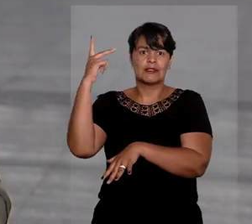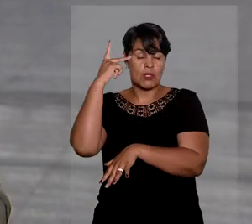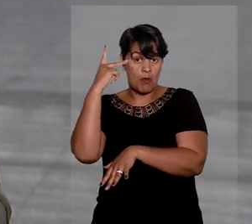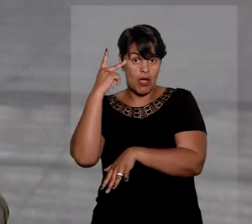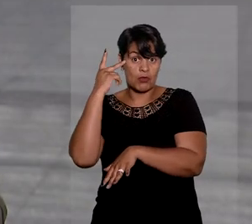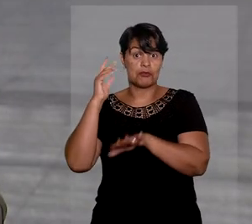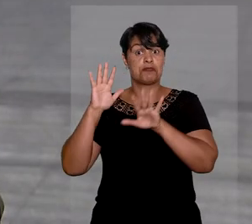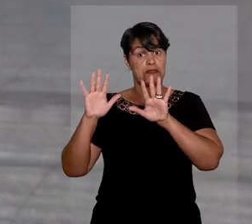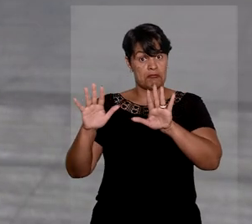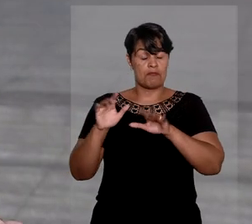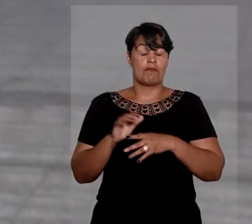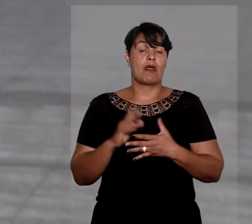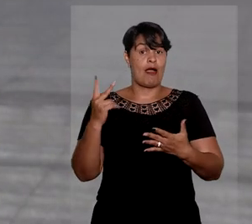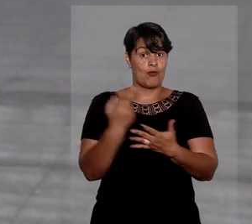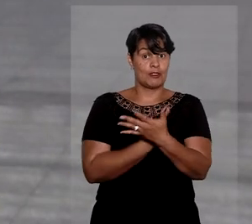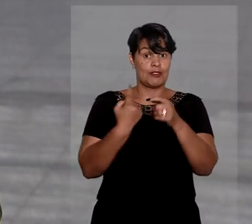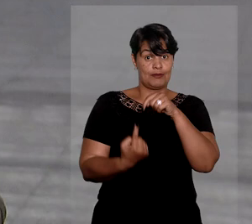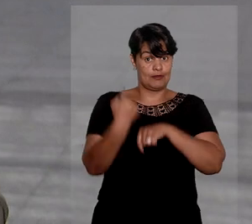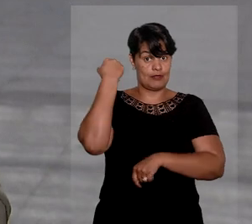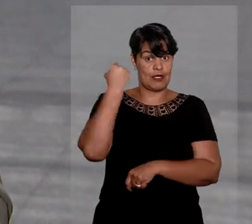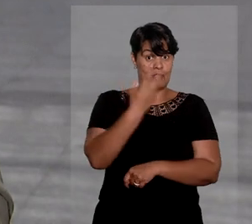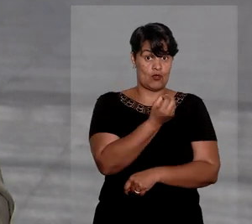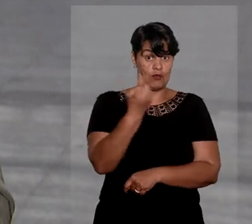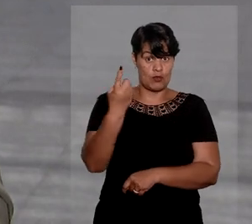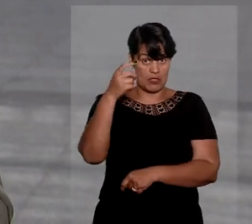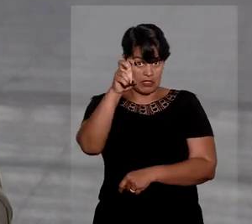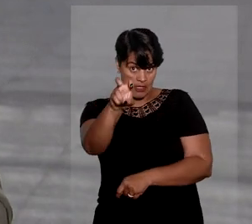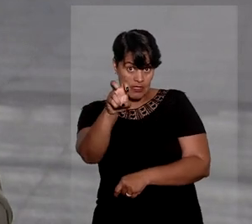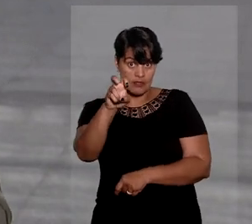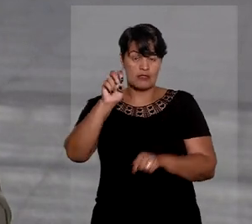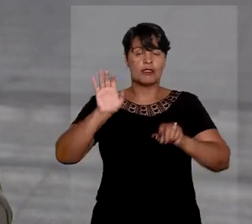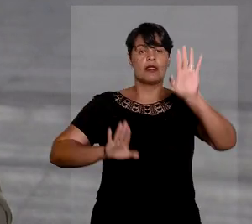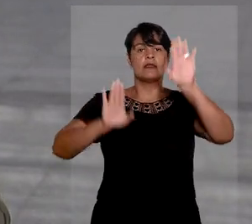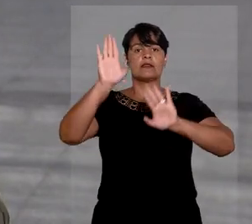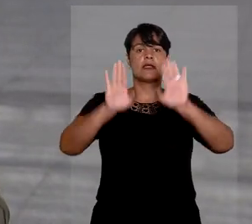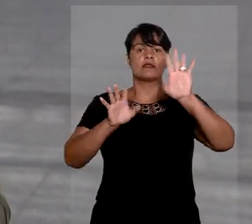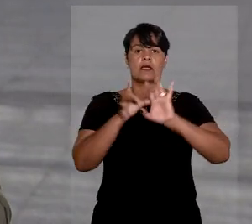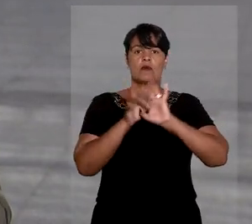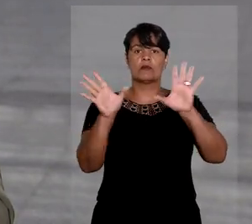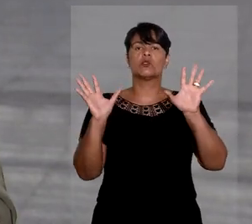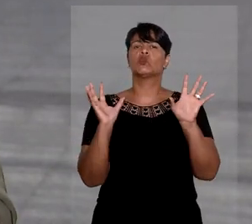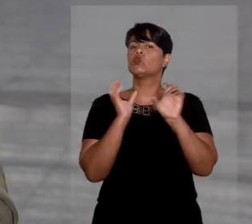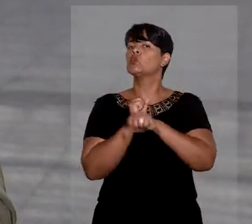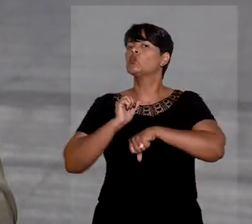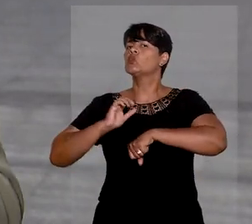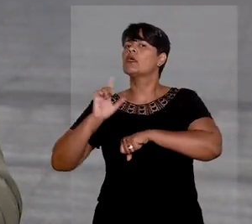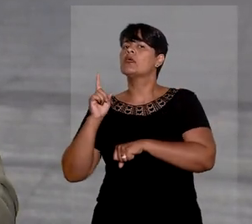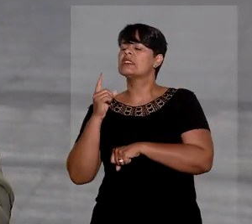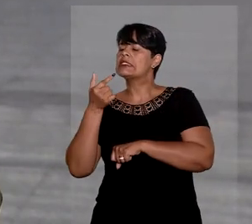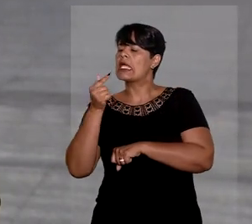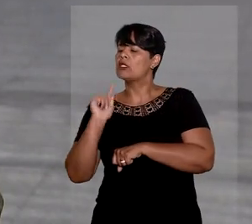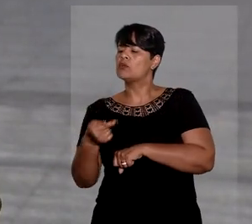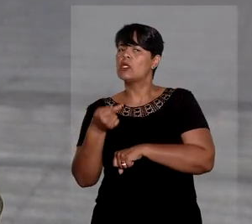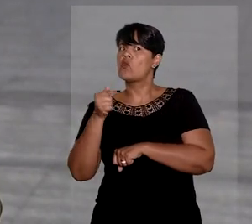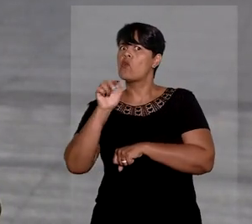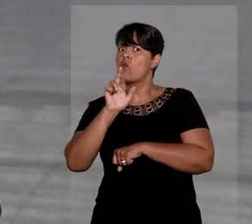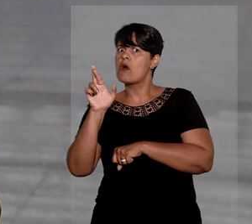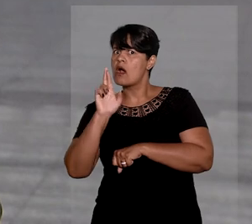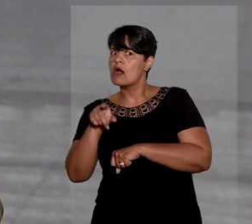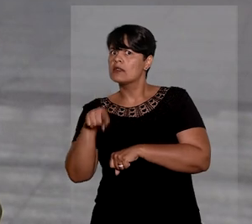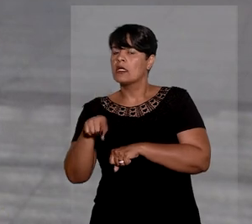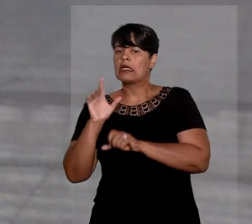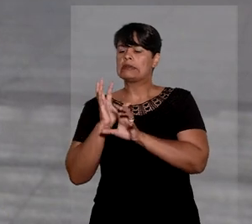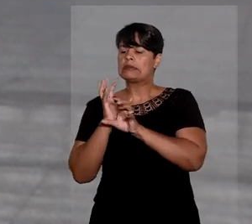A licitação foi aberta em 2015 com a contratação estimada em R 7 bilhões e duração de 20